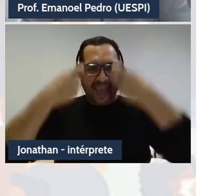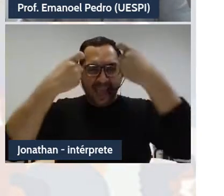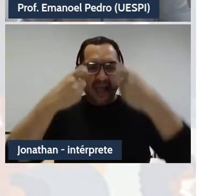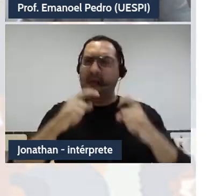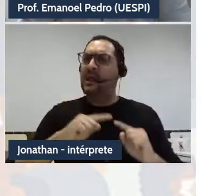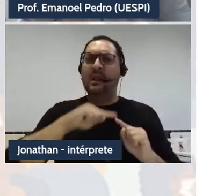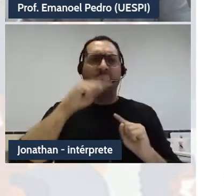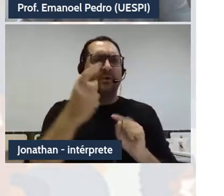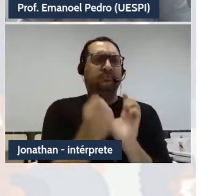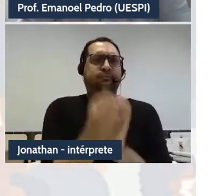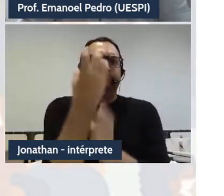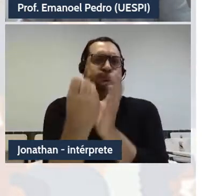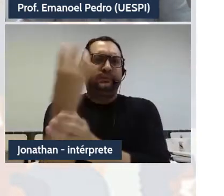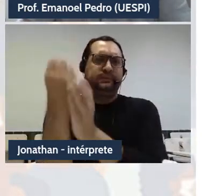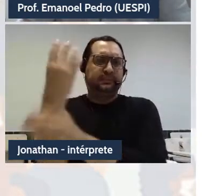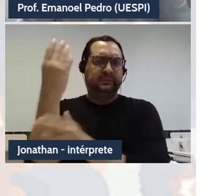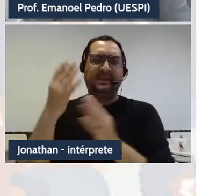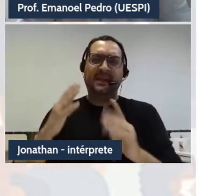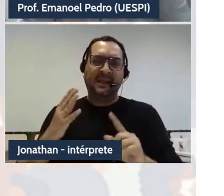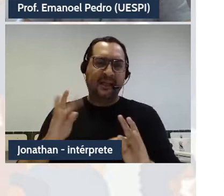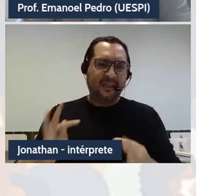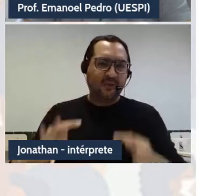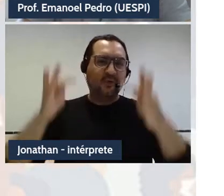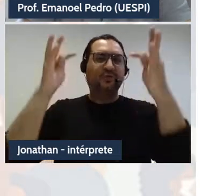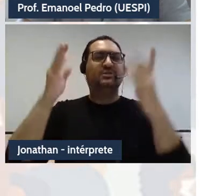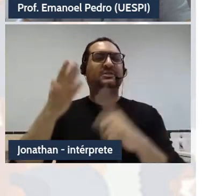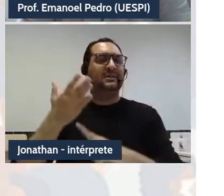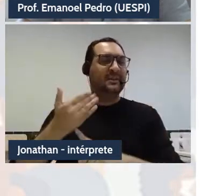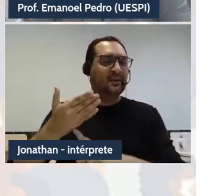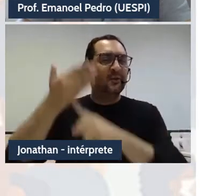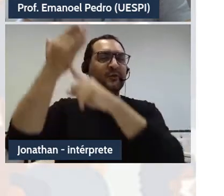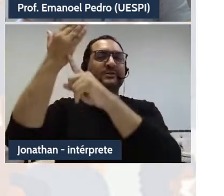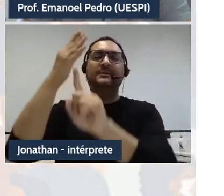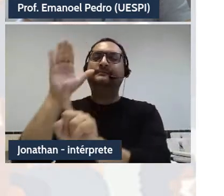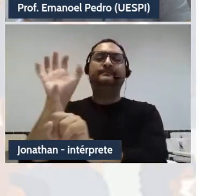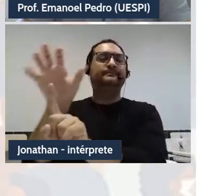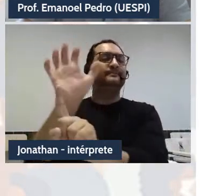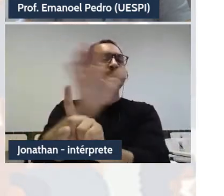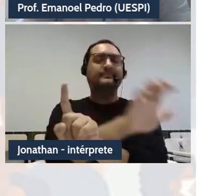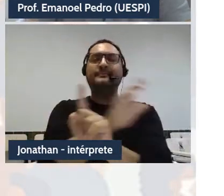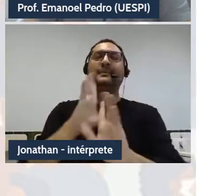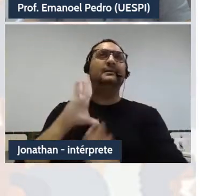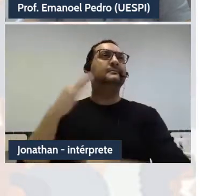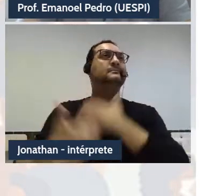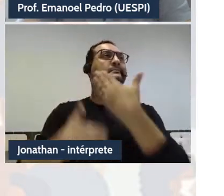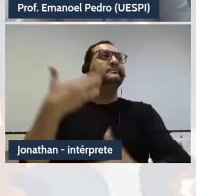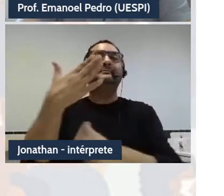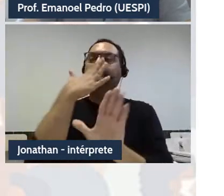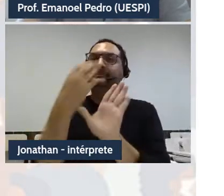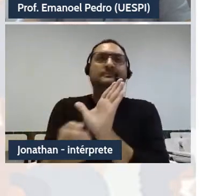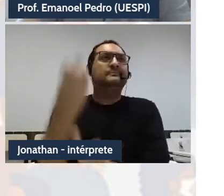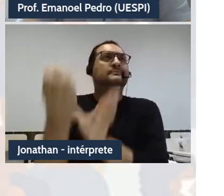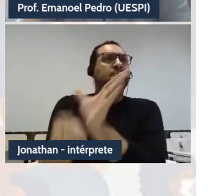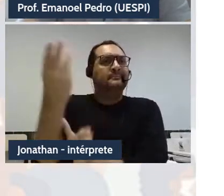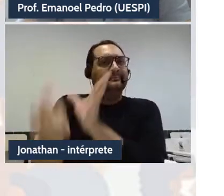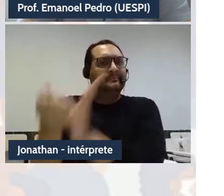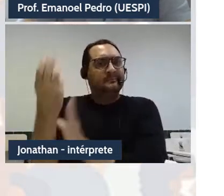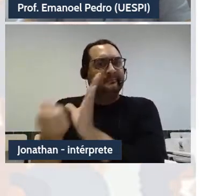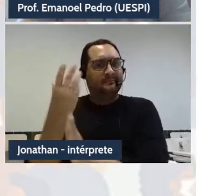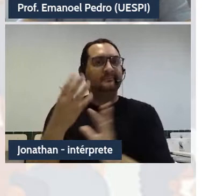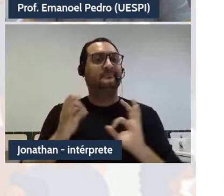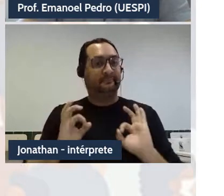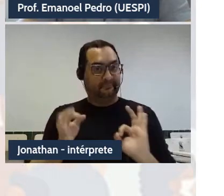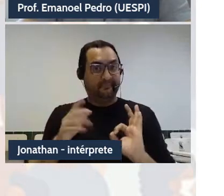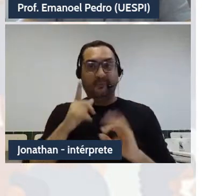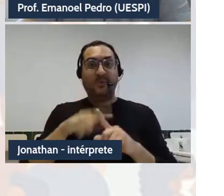tanto à tecnologia e à biotecnologia quanto à vigilância e ao controle do humano. A Guerra Fria